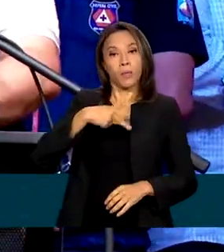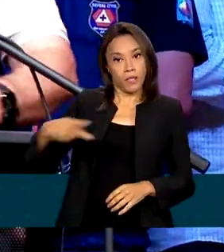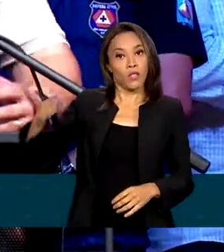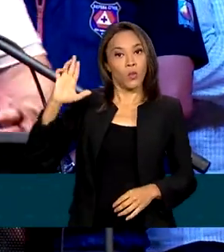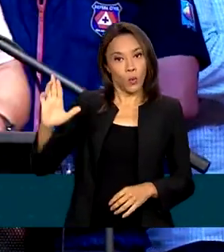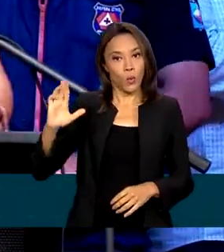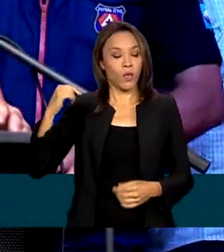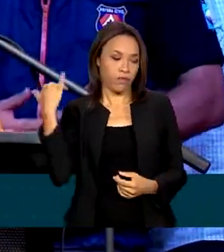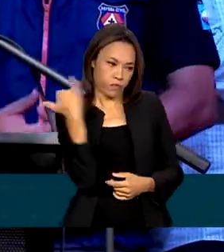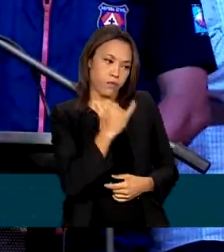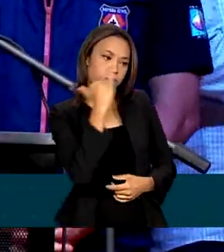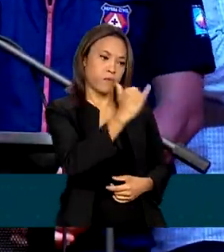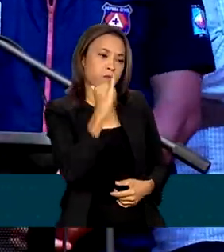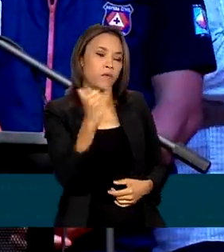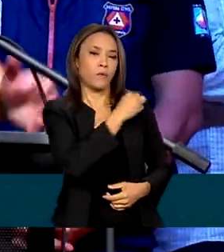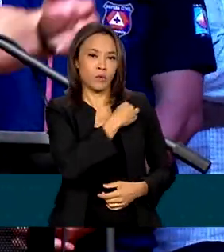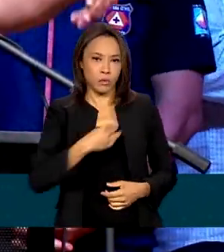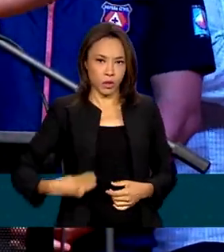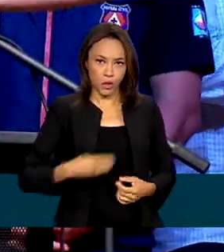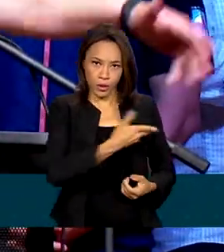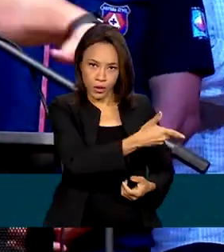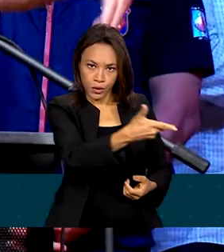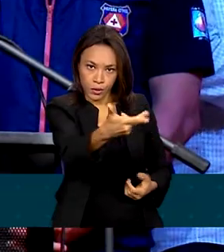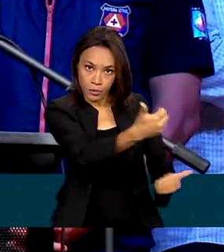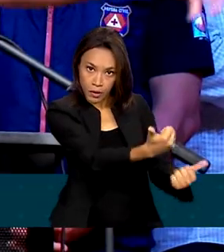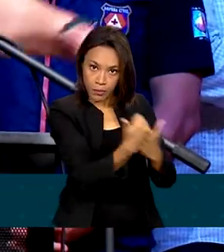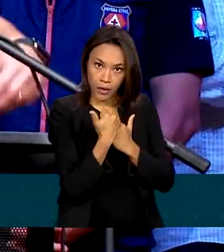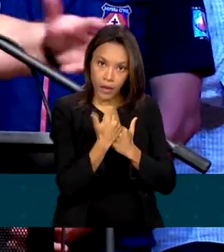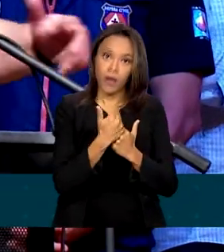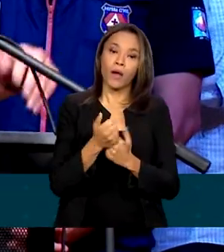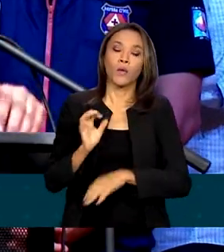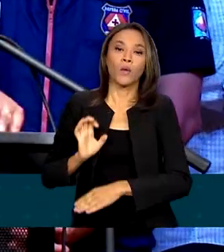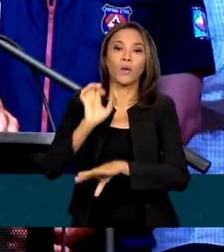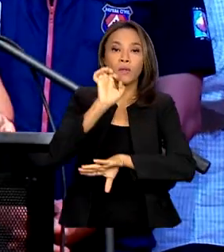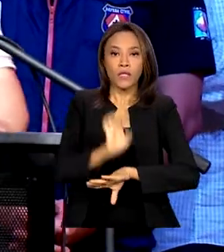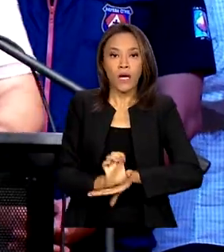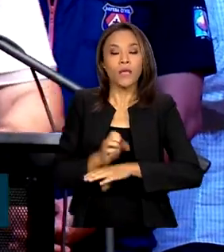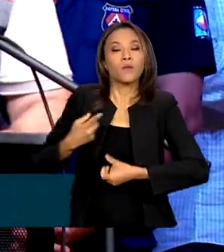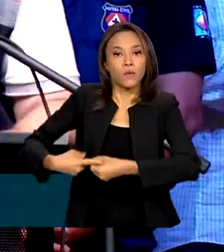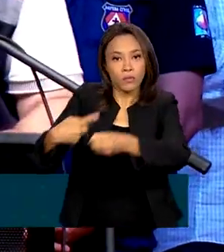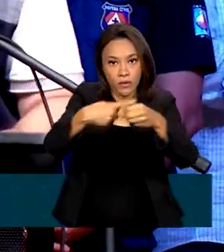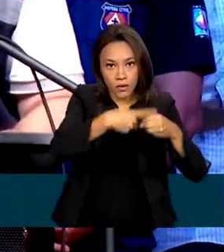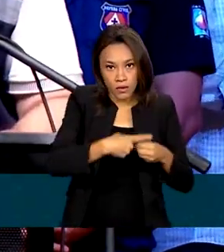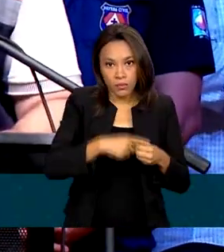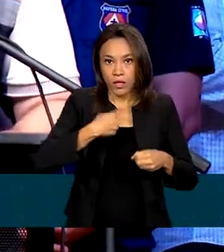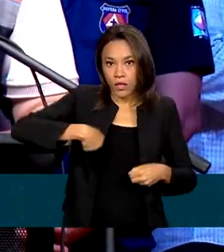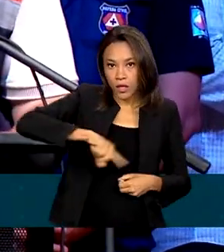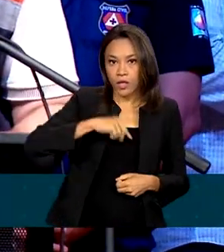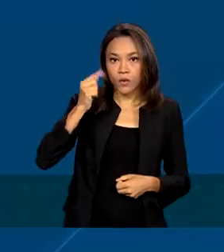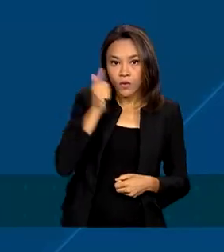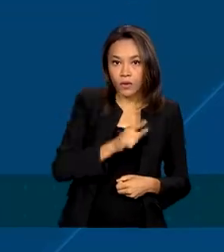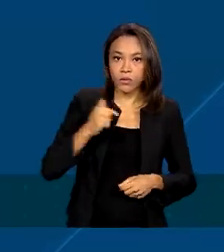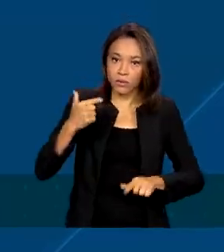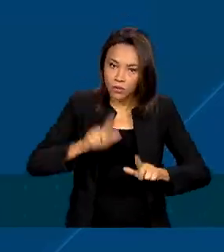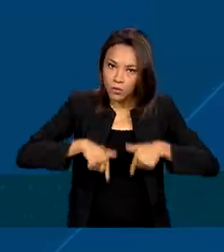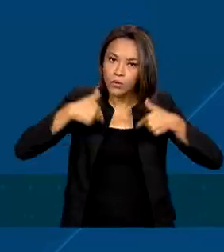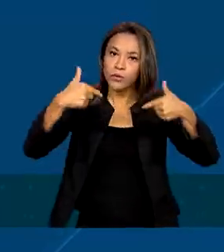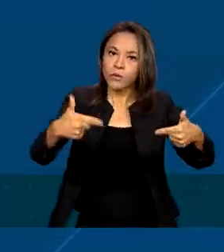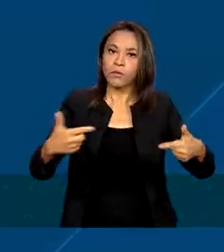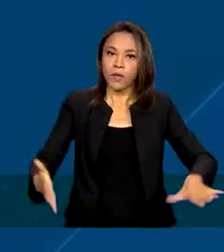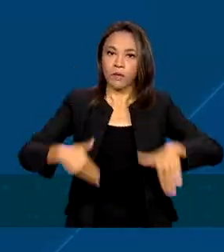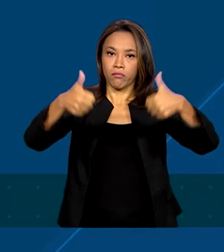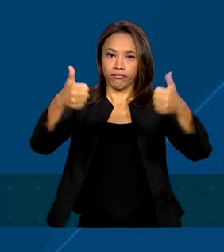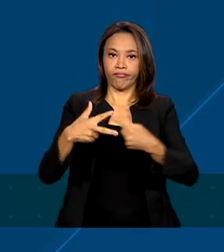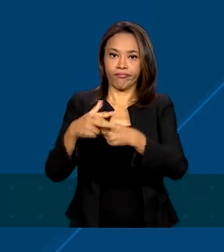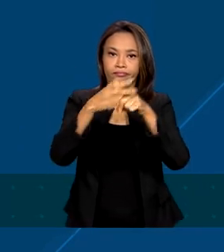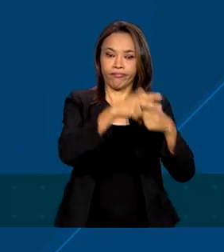em cooperação com o esforço do Estado, dos municípios, para que a gente possa aí trabalhar na reconstrução. O governo federal